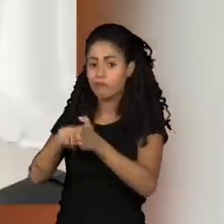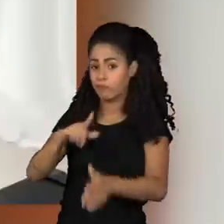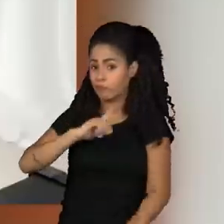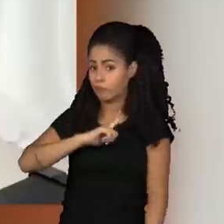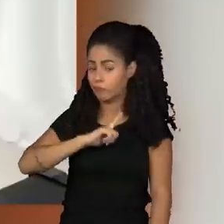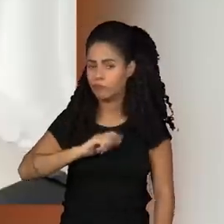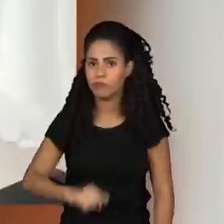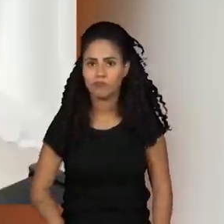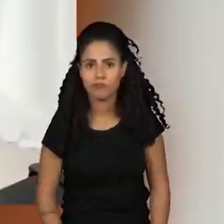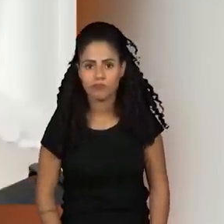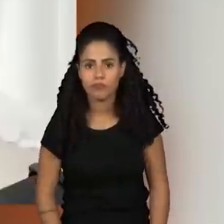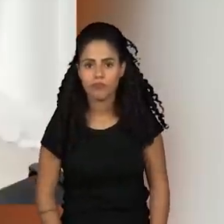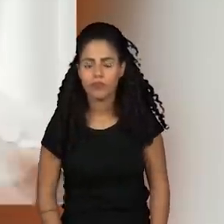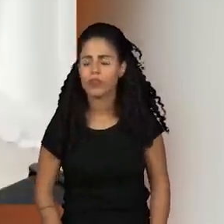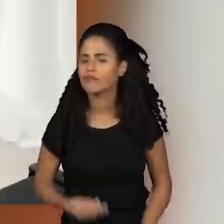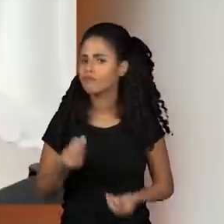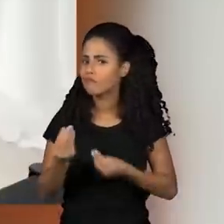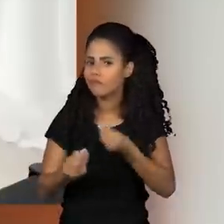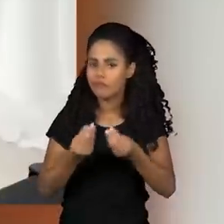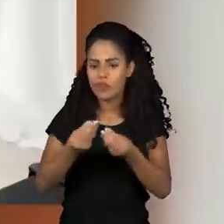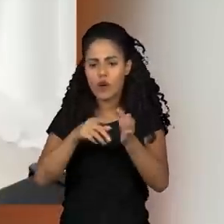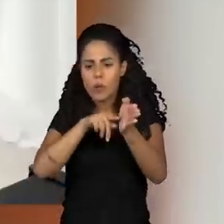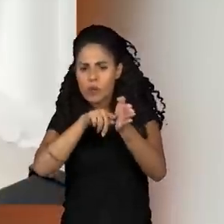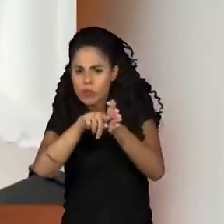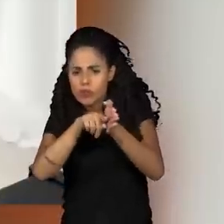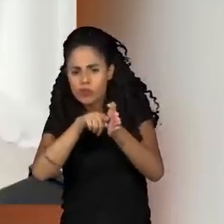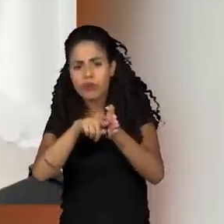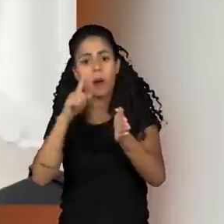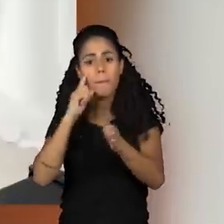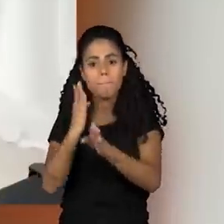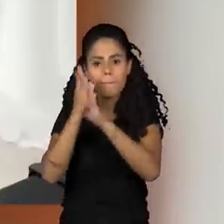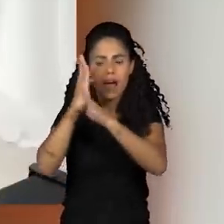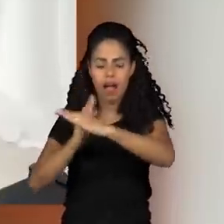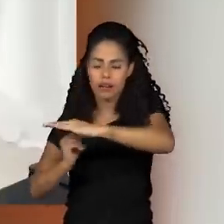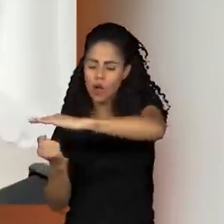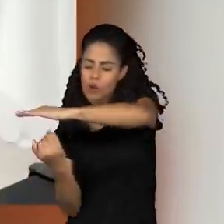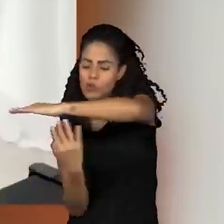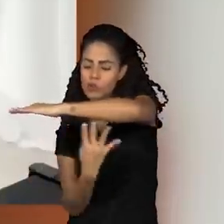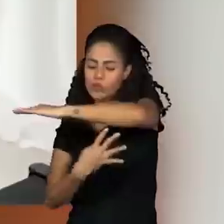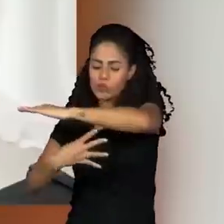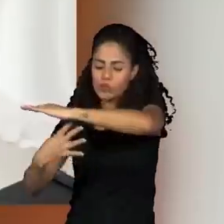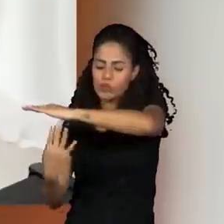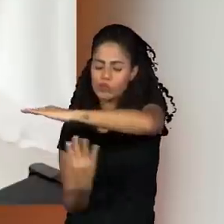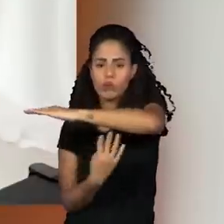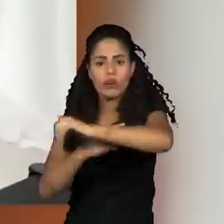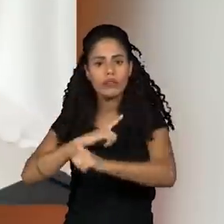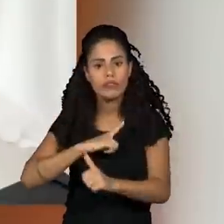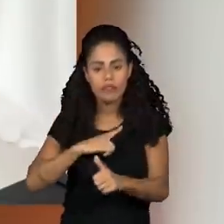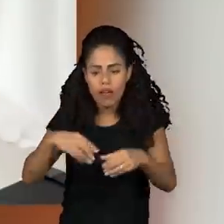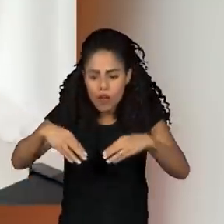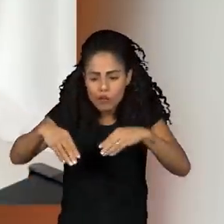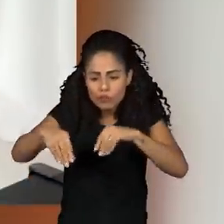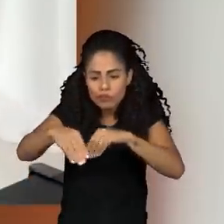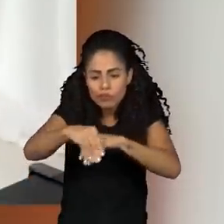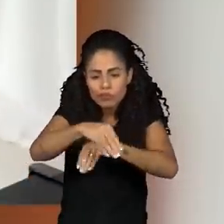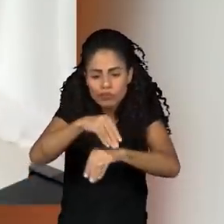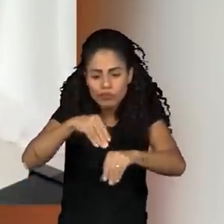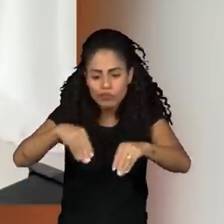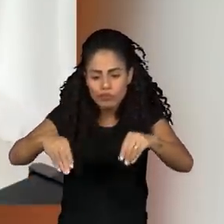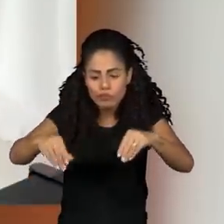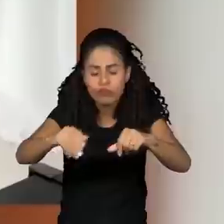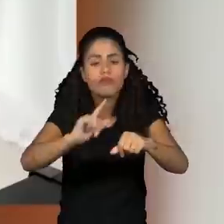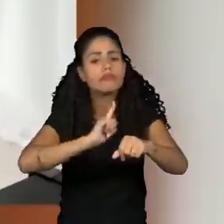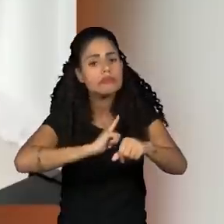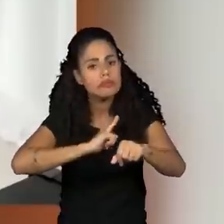O fundo oceânico é composto principalmente coberto por sedimento, ou seja, por areia. Então, quando temos